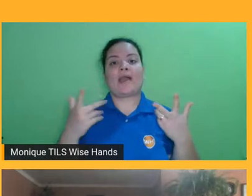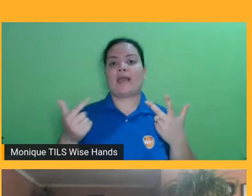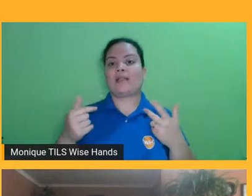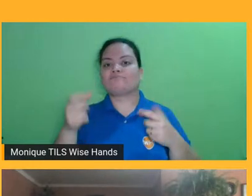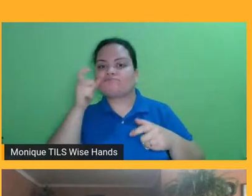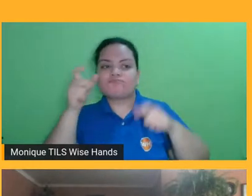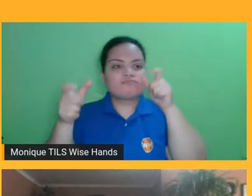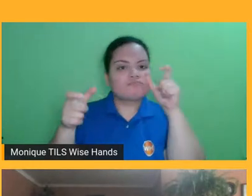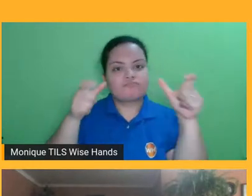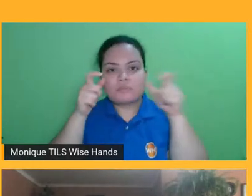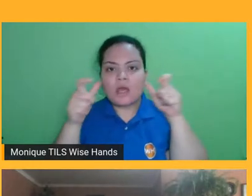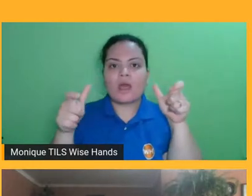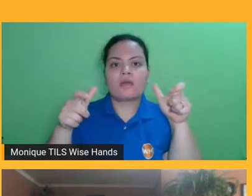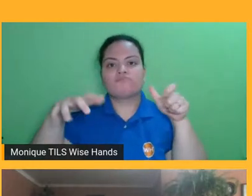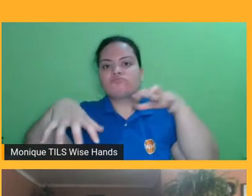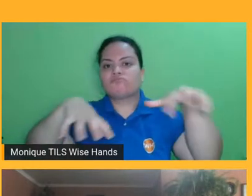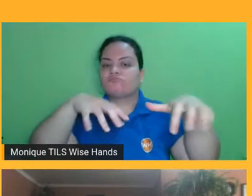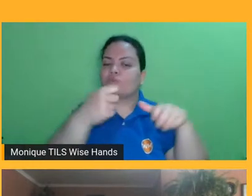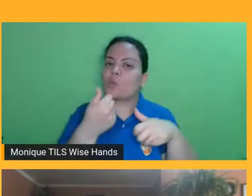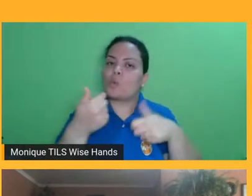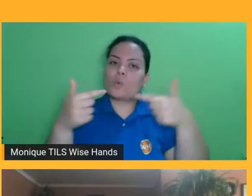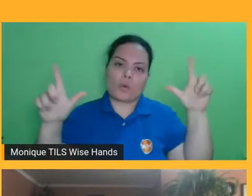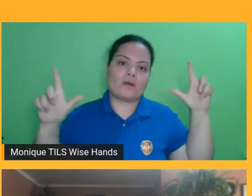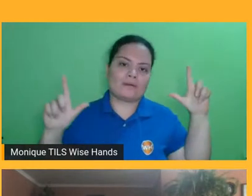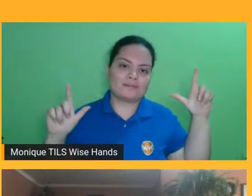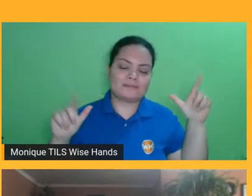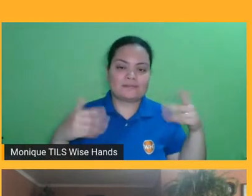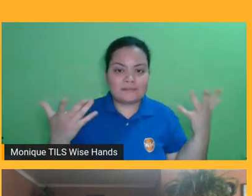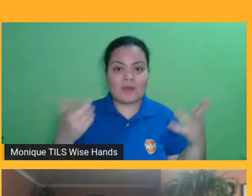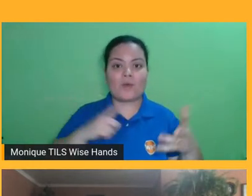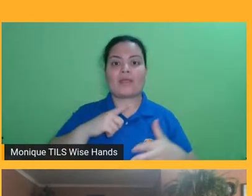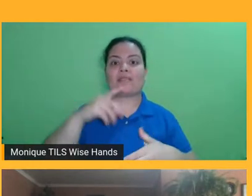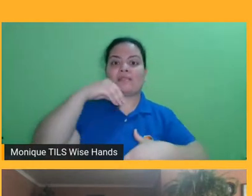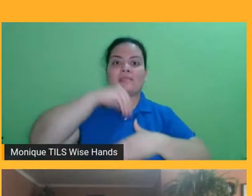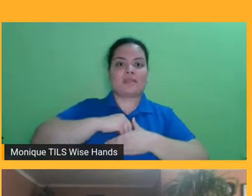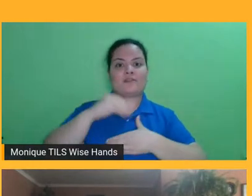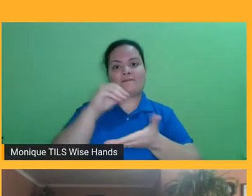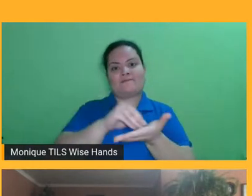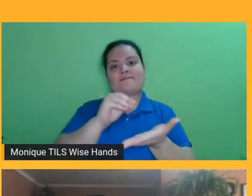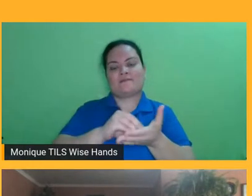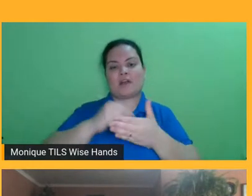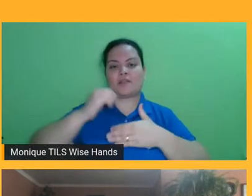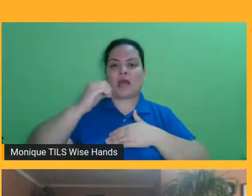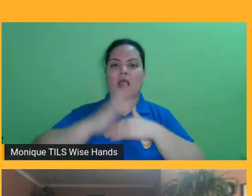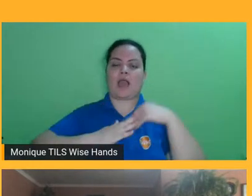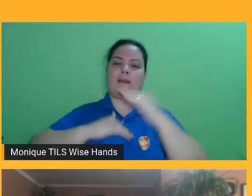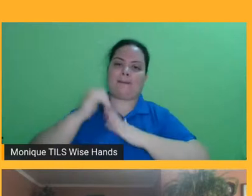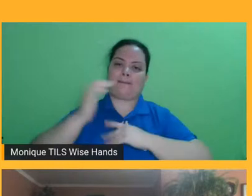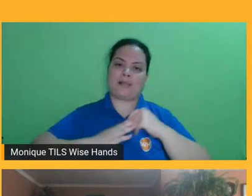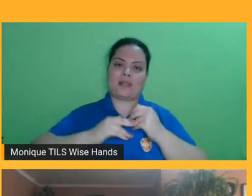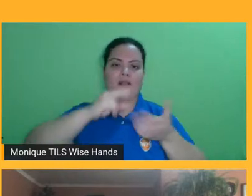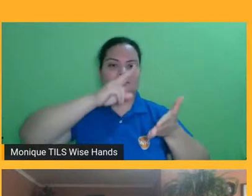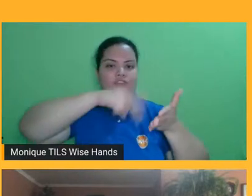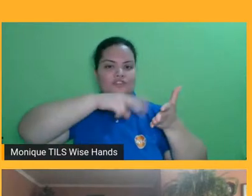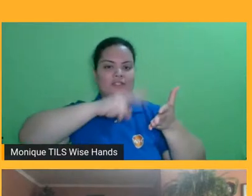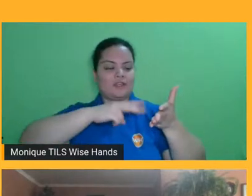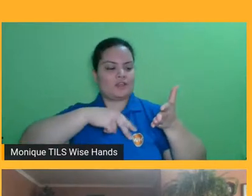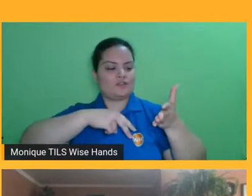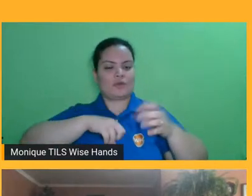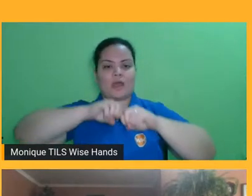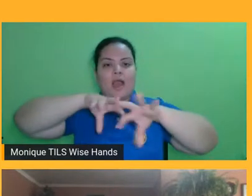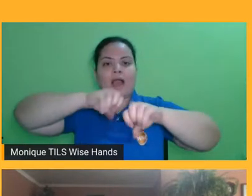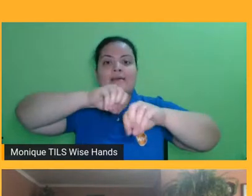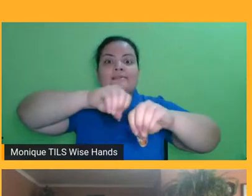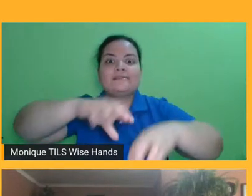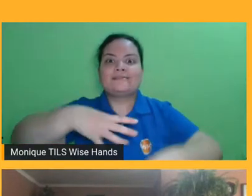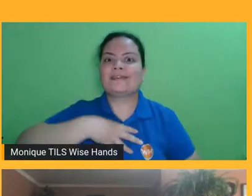e o hábito não vai se criando, a gente não vai passando o hábito da leitura para os nossos filhos, a gente tem um problema educacional